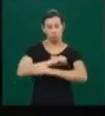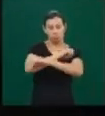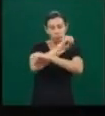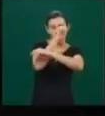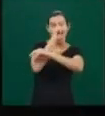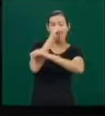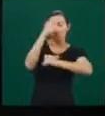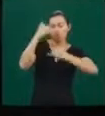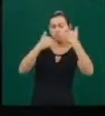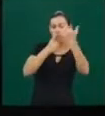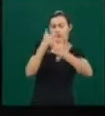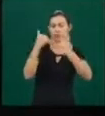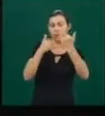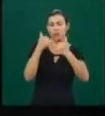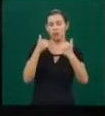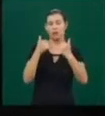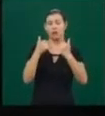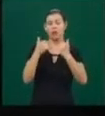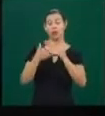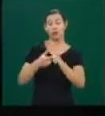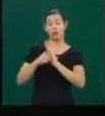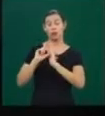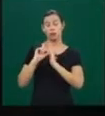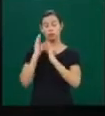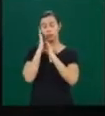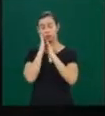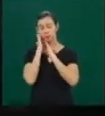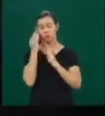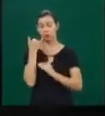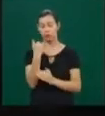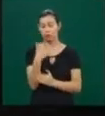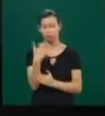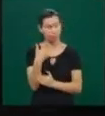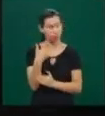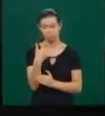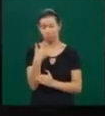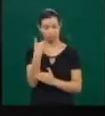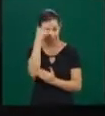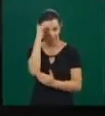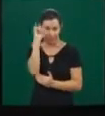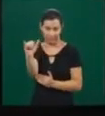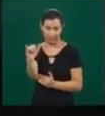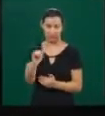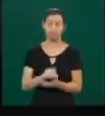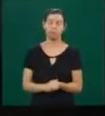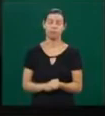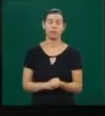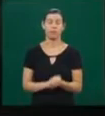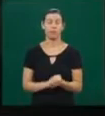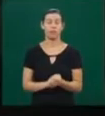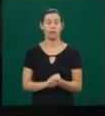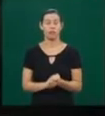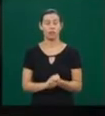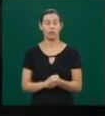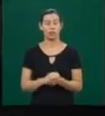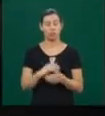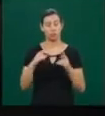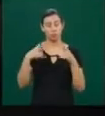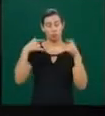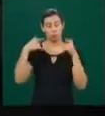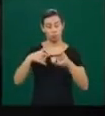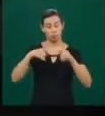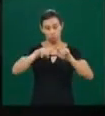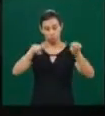e não utilizar equipamentos eletrônicos antes de adormecer. Manter o quarto calmo e